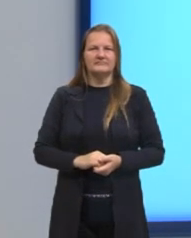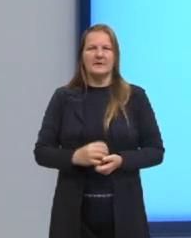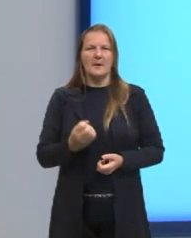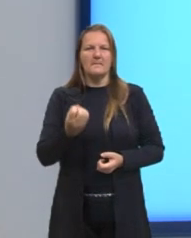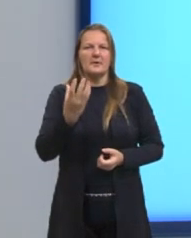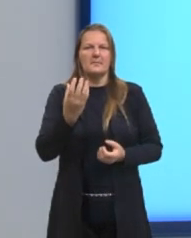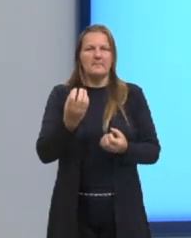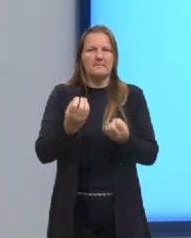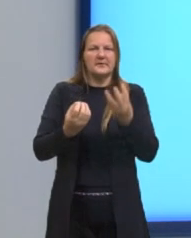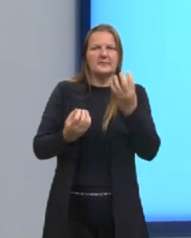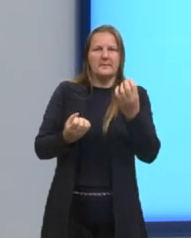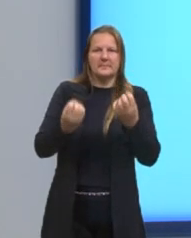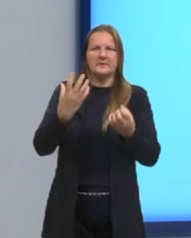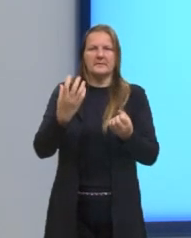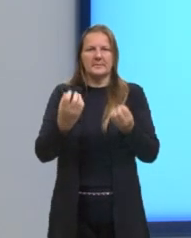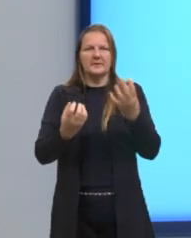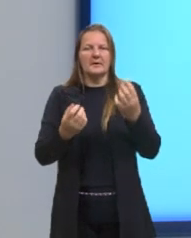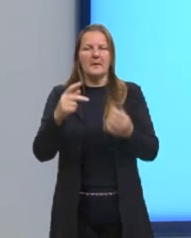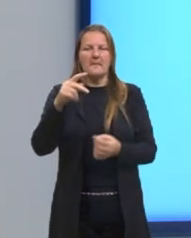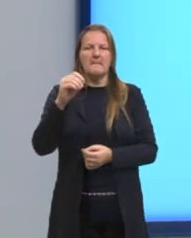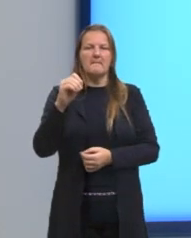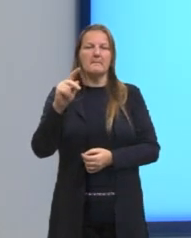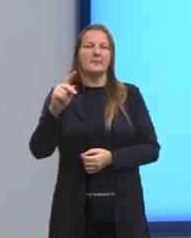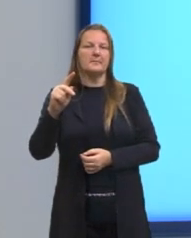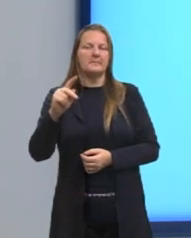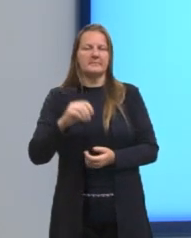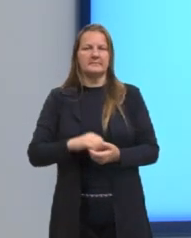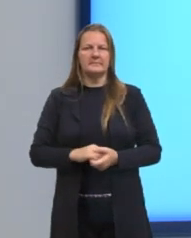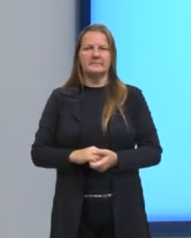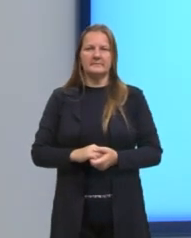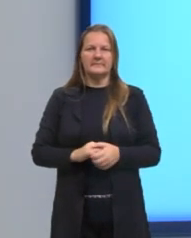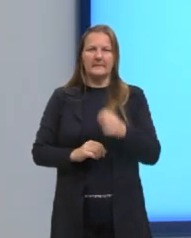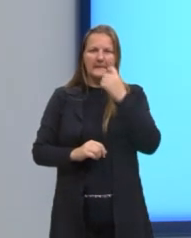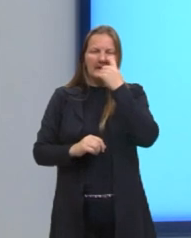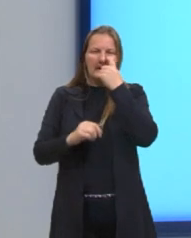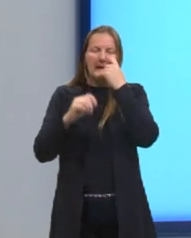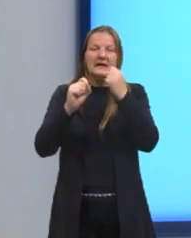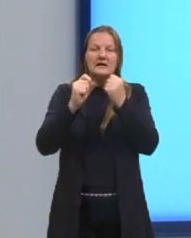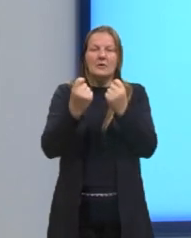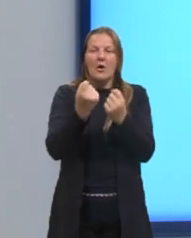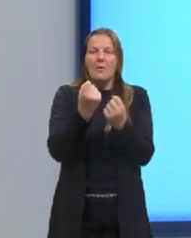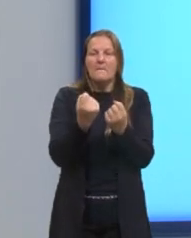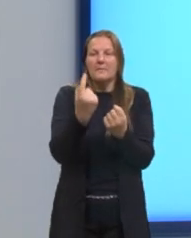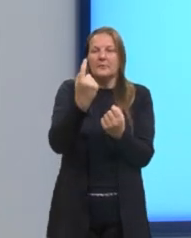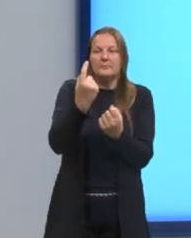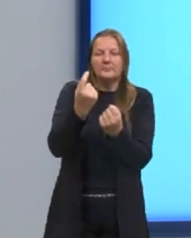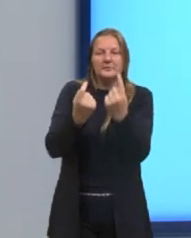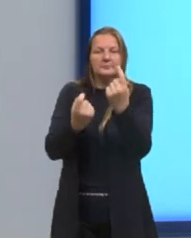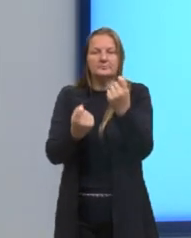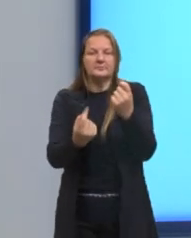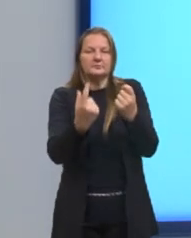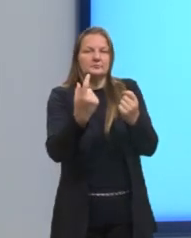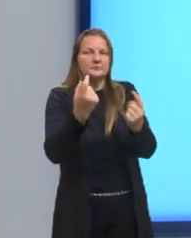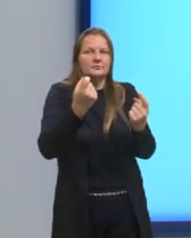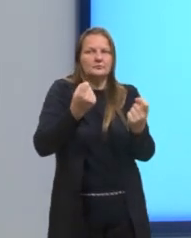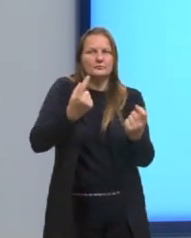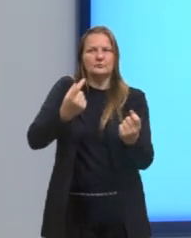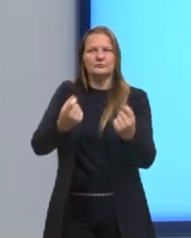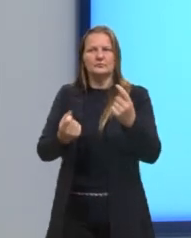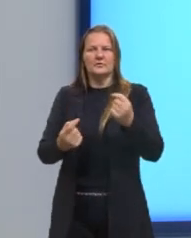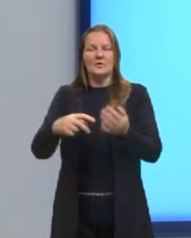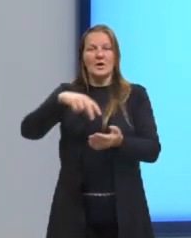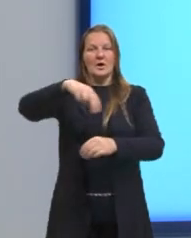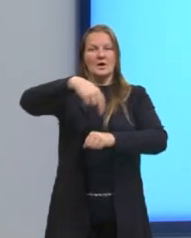Numa tradução literal do termo em inglês, popping significa estourando. Esse estilo de dança